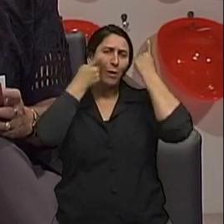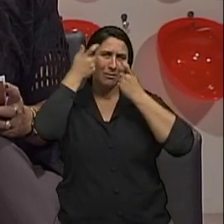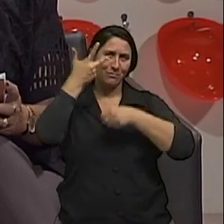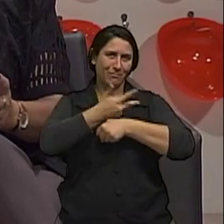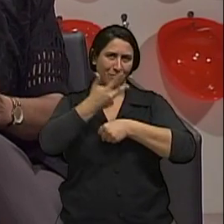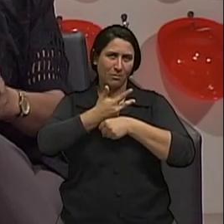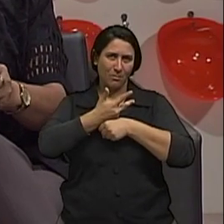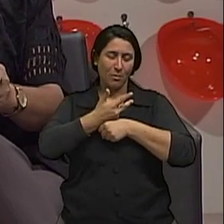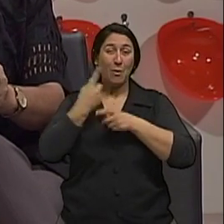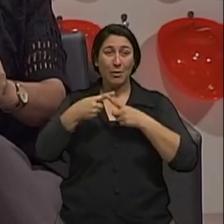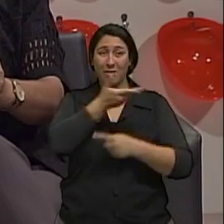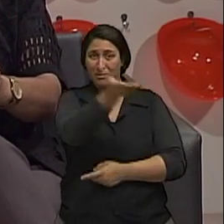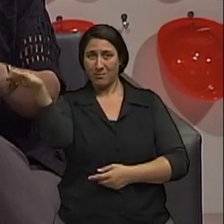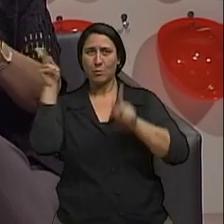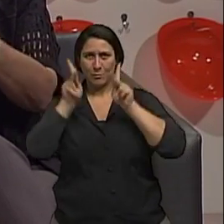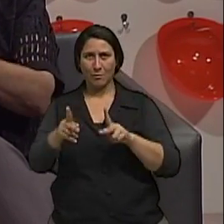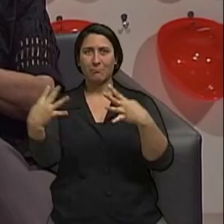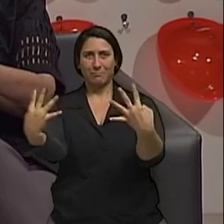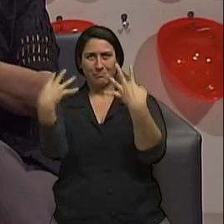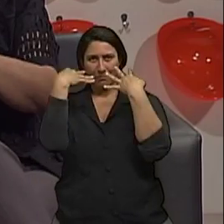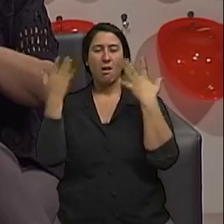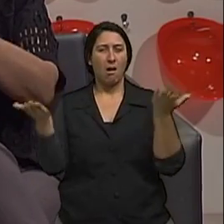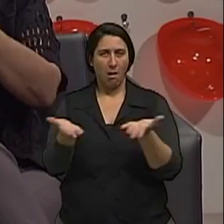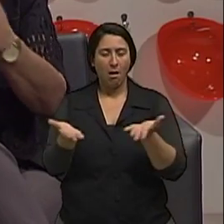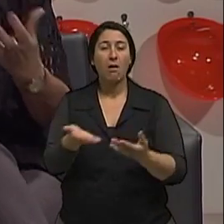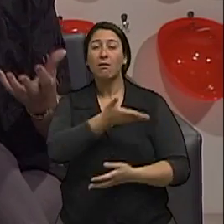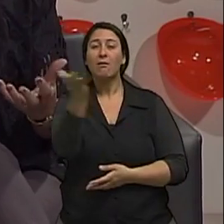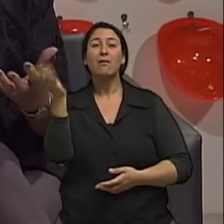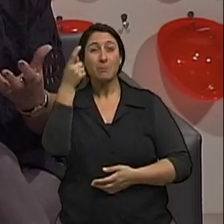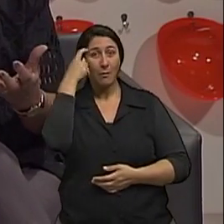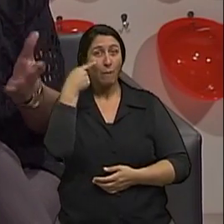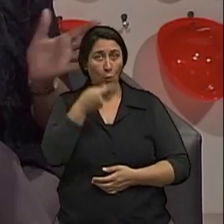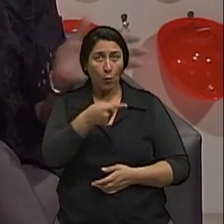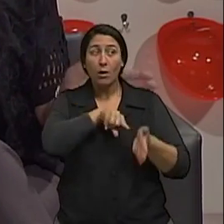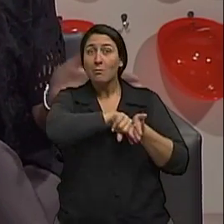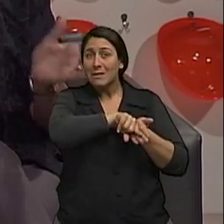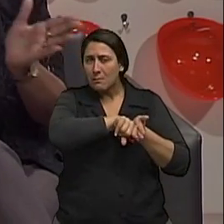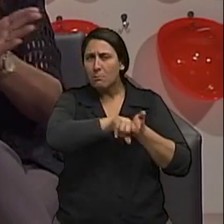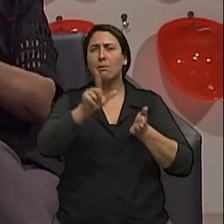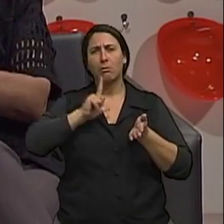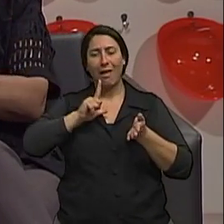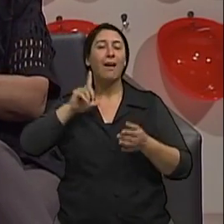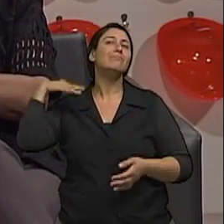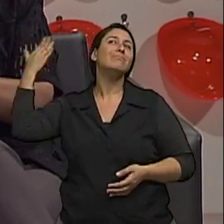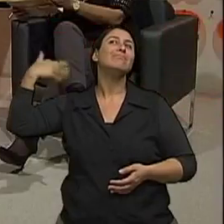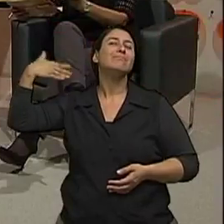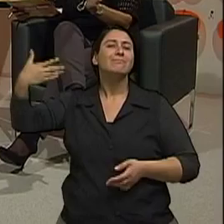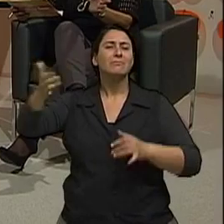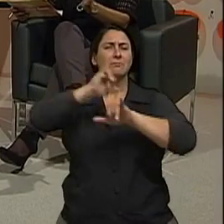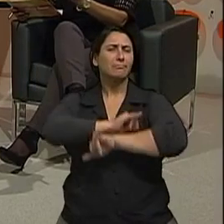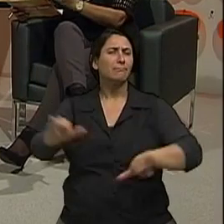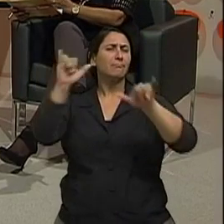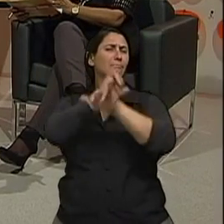Porque as pessoas estão nos ouvindo e a gente está falando dessas pesquisas que modificaram um pouco o que se vinha, da forma